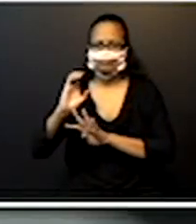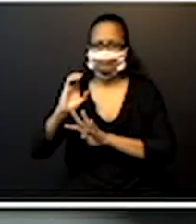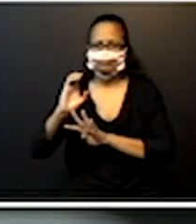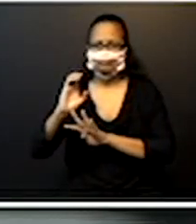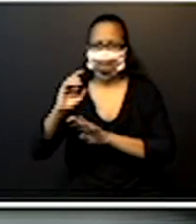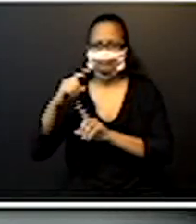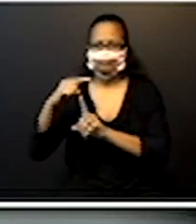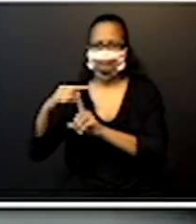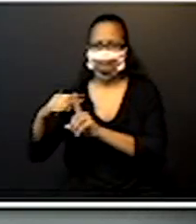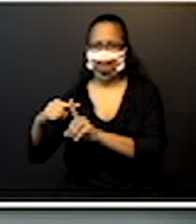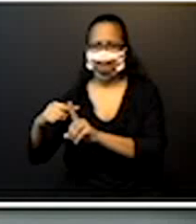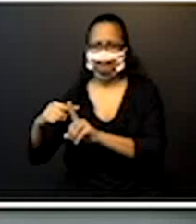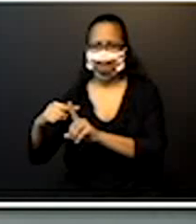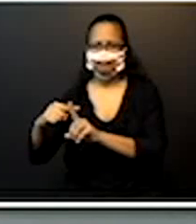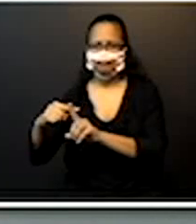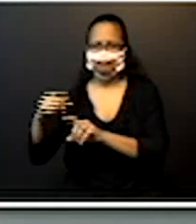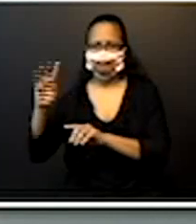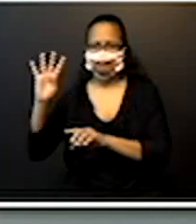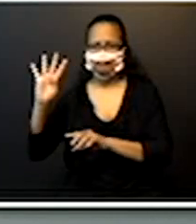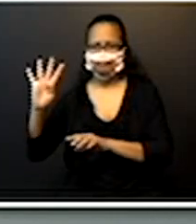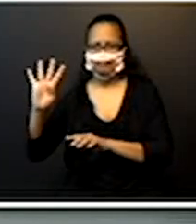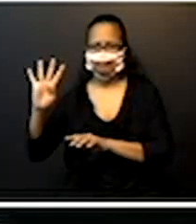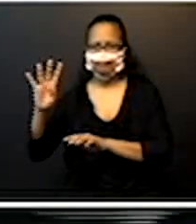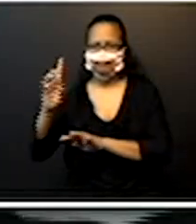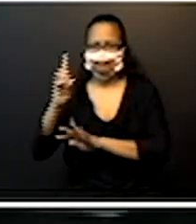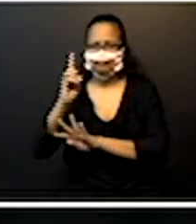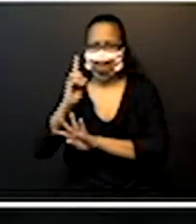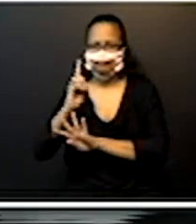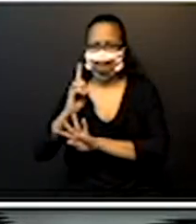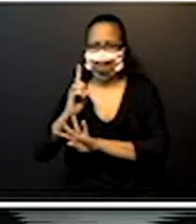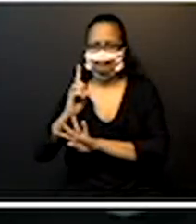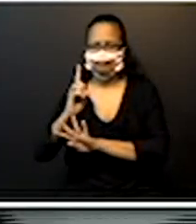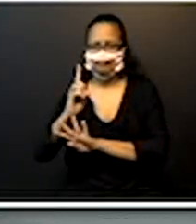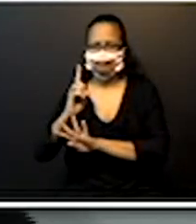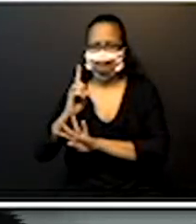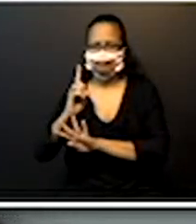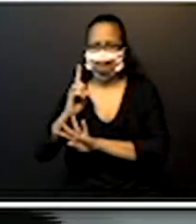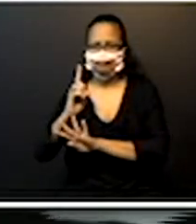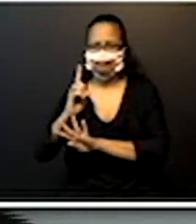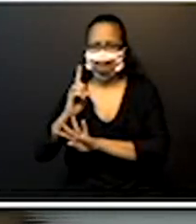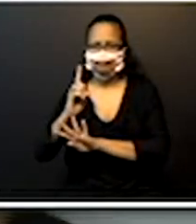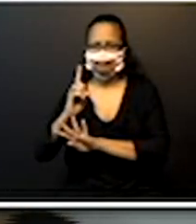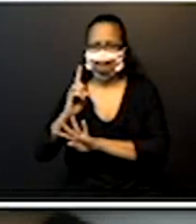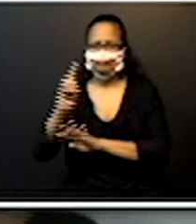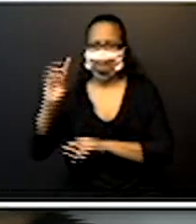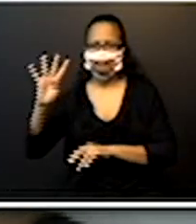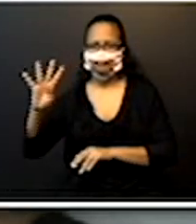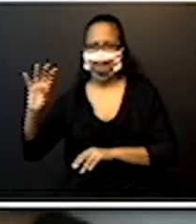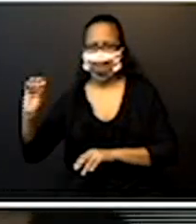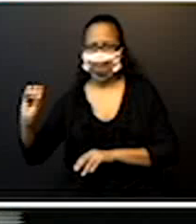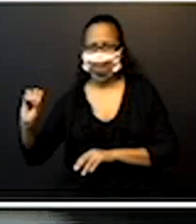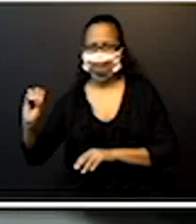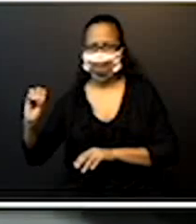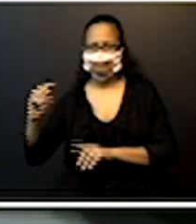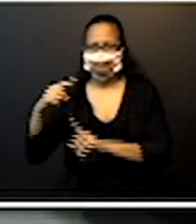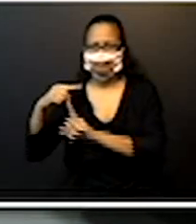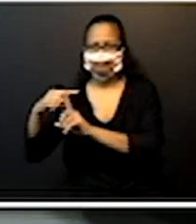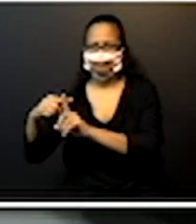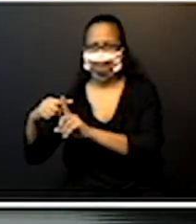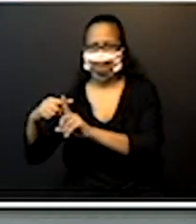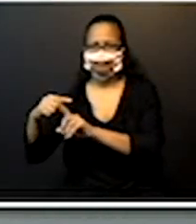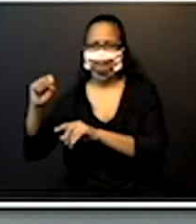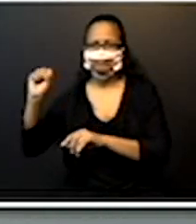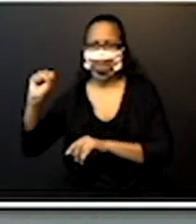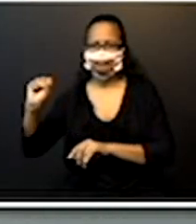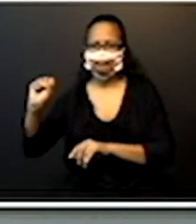mais o 4 não está na dezena, então ele vale 40. mais o